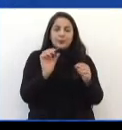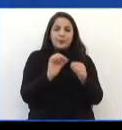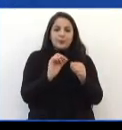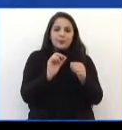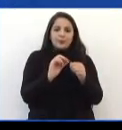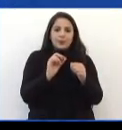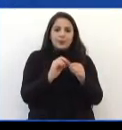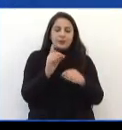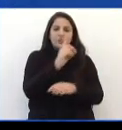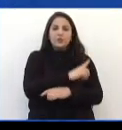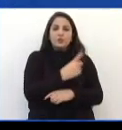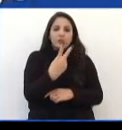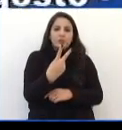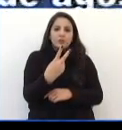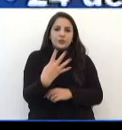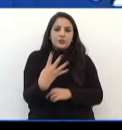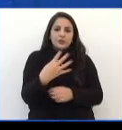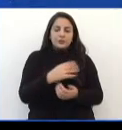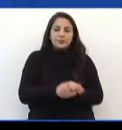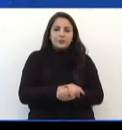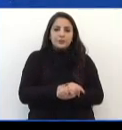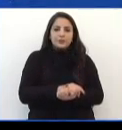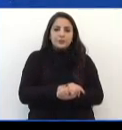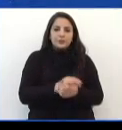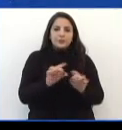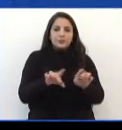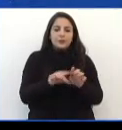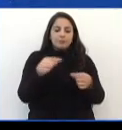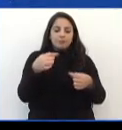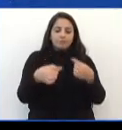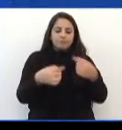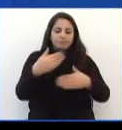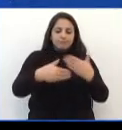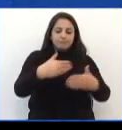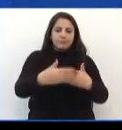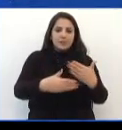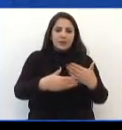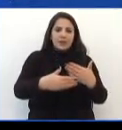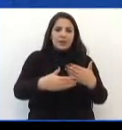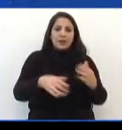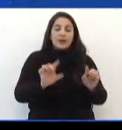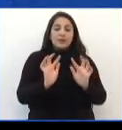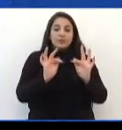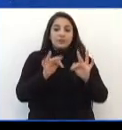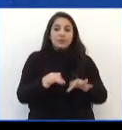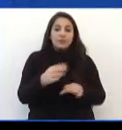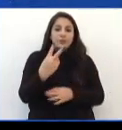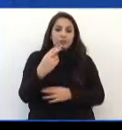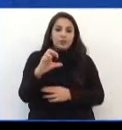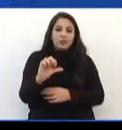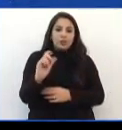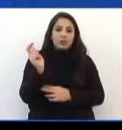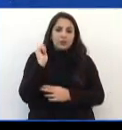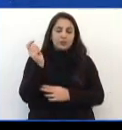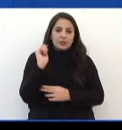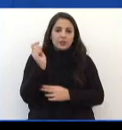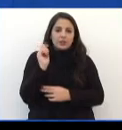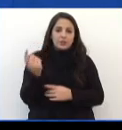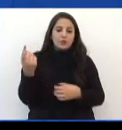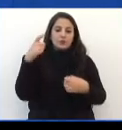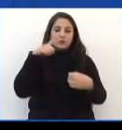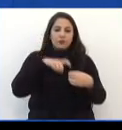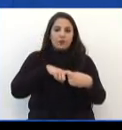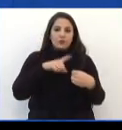prevista para o dia 24. E a tramitação encerra em 29 de agosto com a devolução da